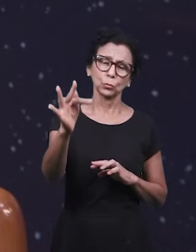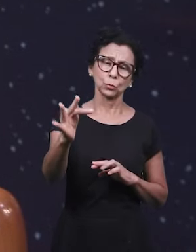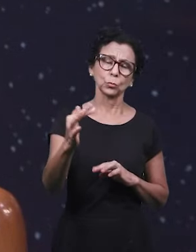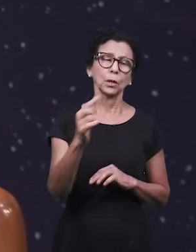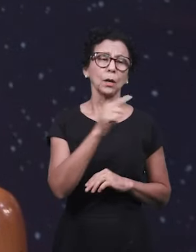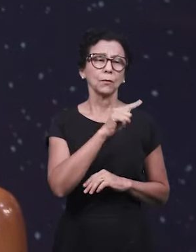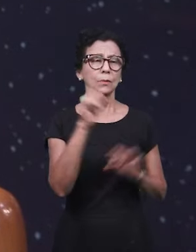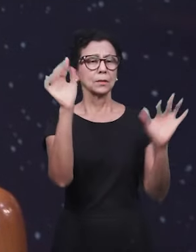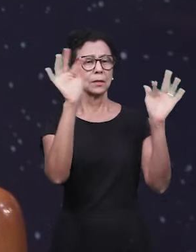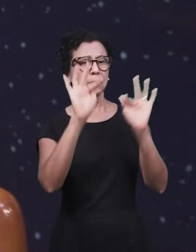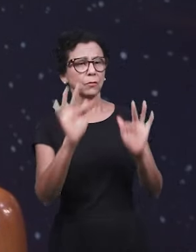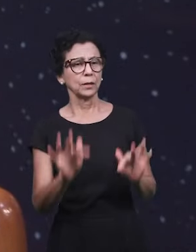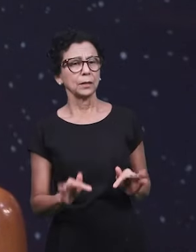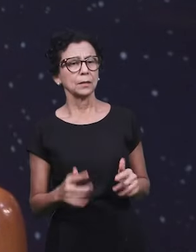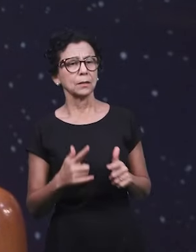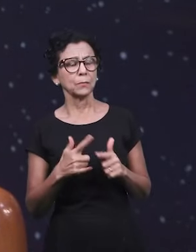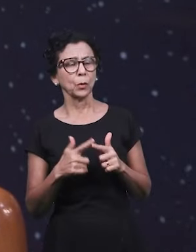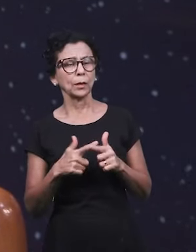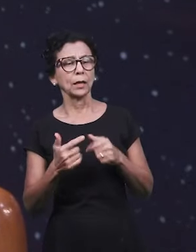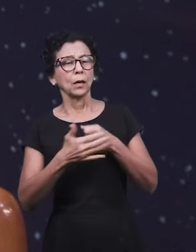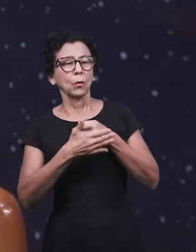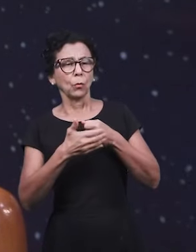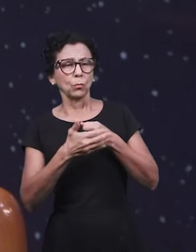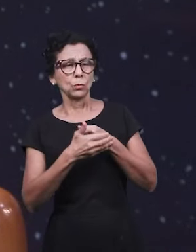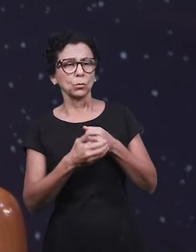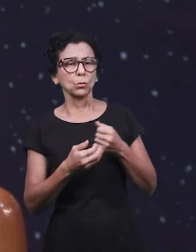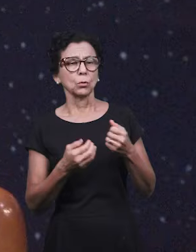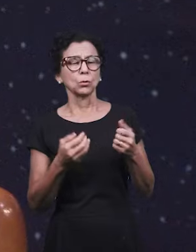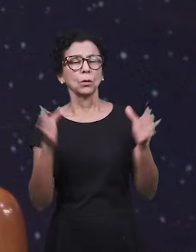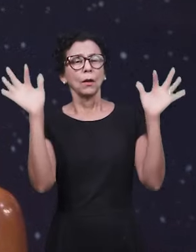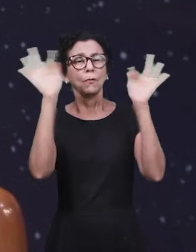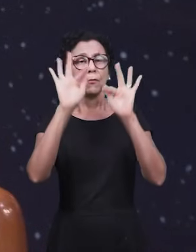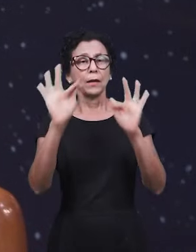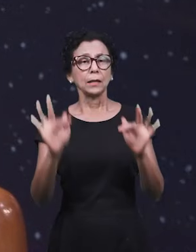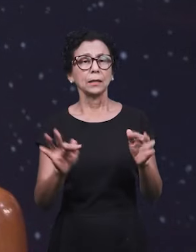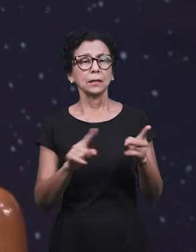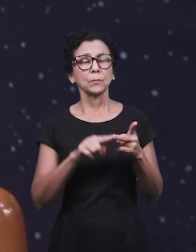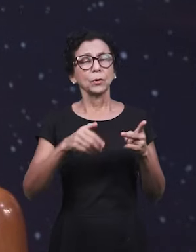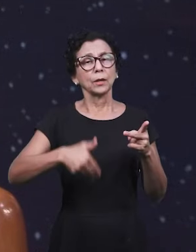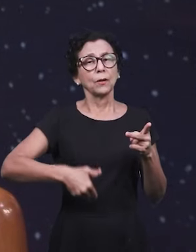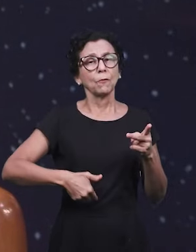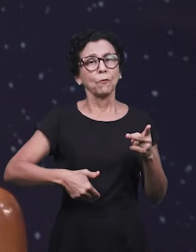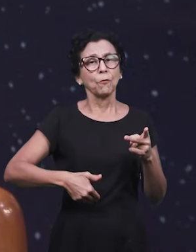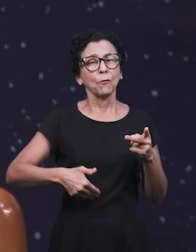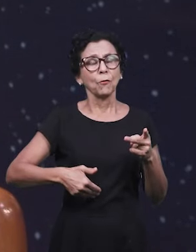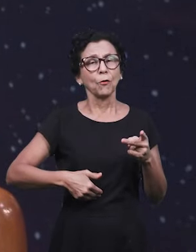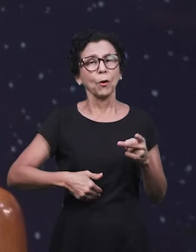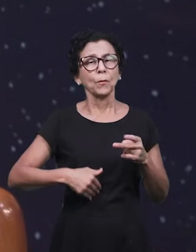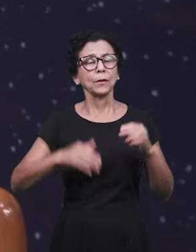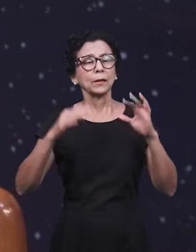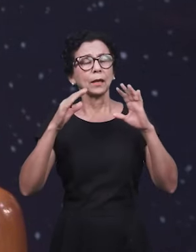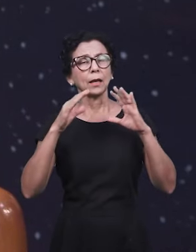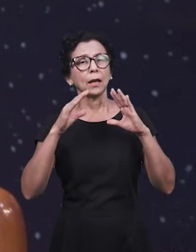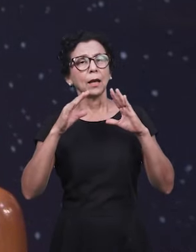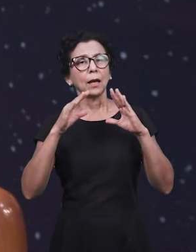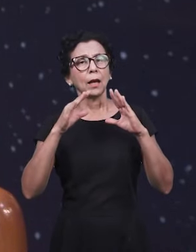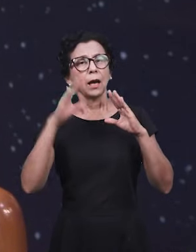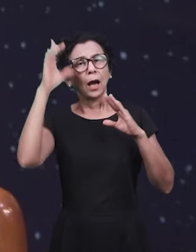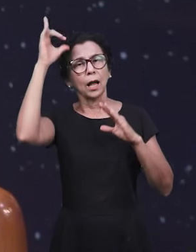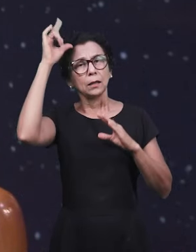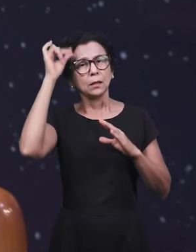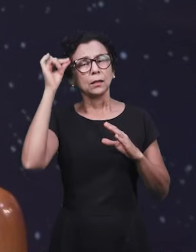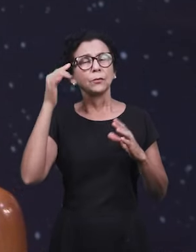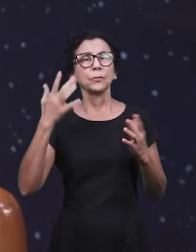vós, porque sereis consolados, os que têm fome, porque serão saciados. Então era sempre no futuro, né?